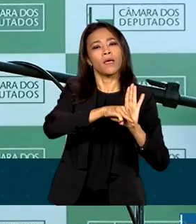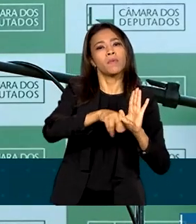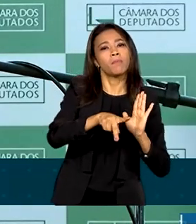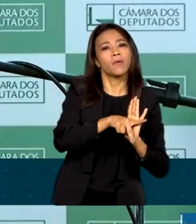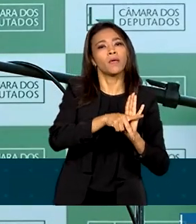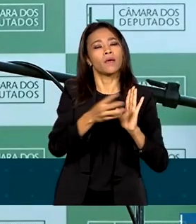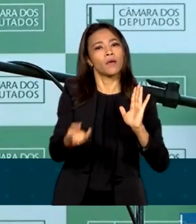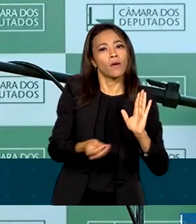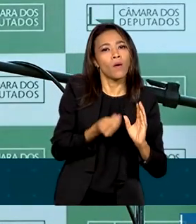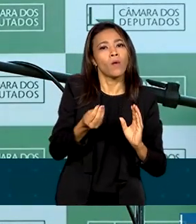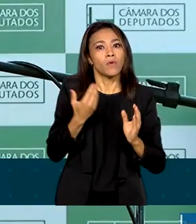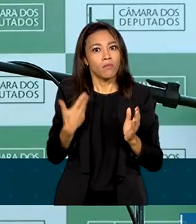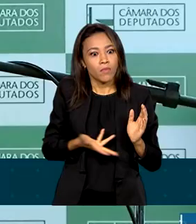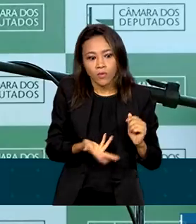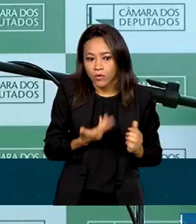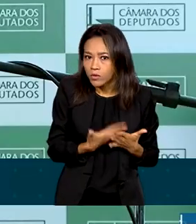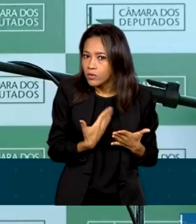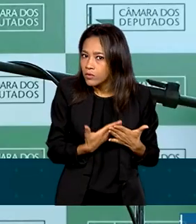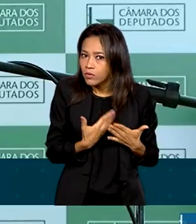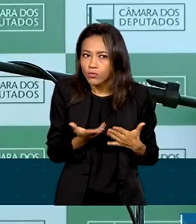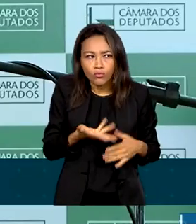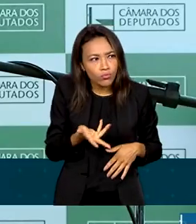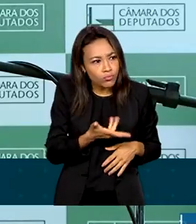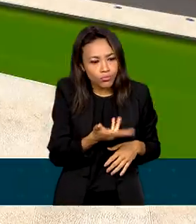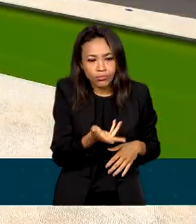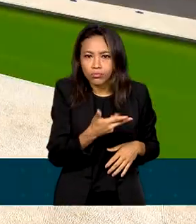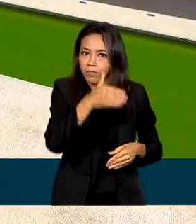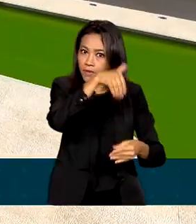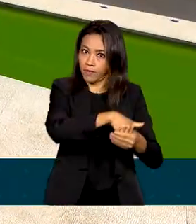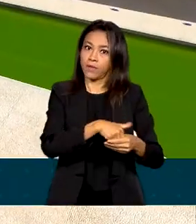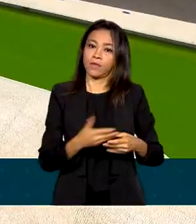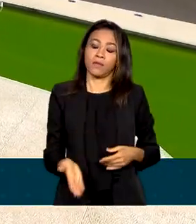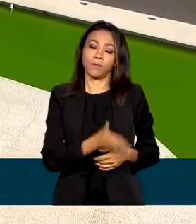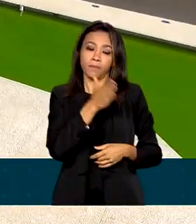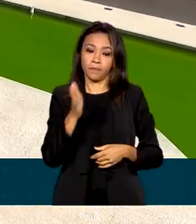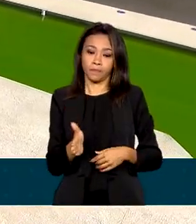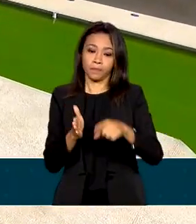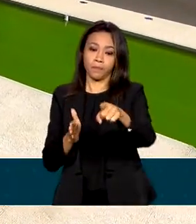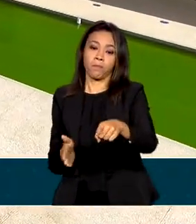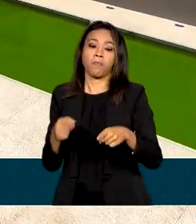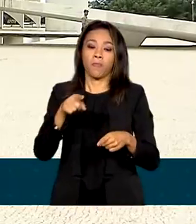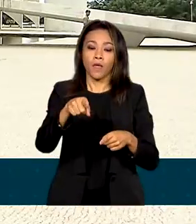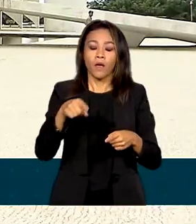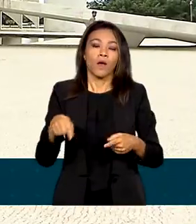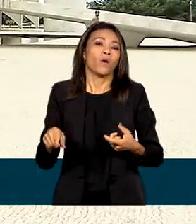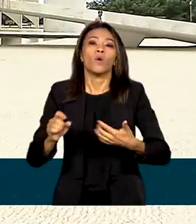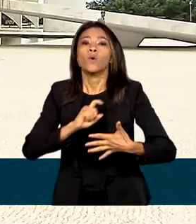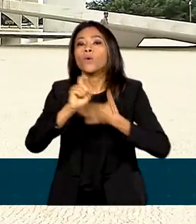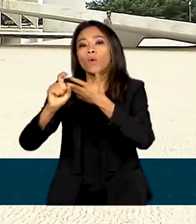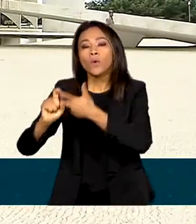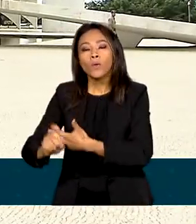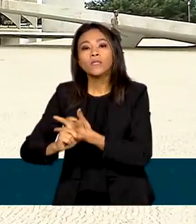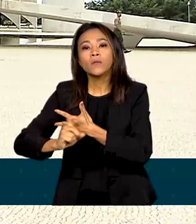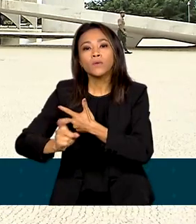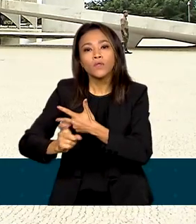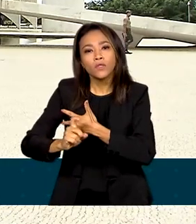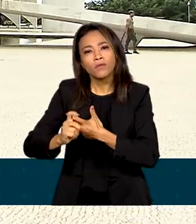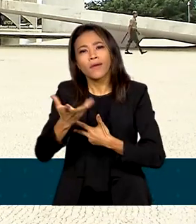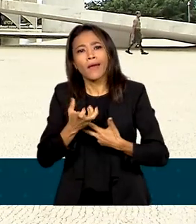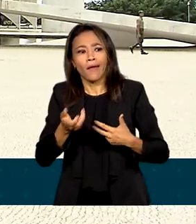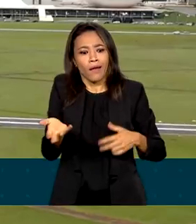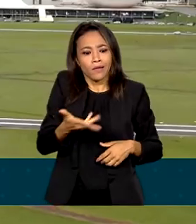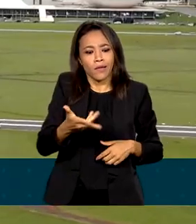tramitando. Isso dando celeridade para a votação. A prioridade do Executivo Federal é dar celeridade a temas